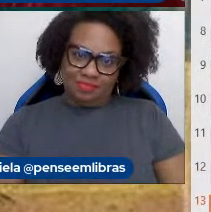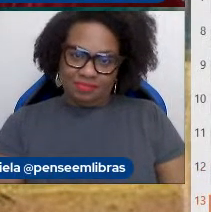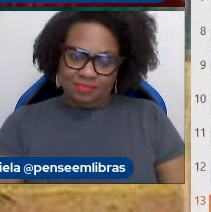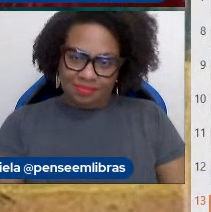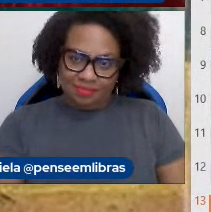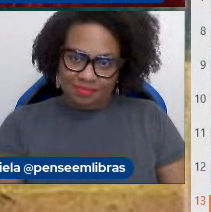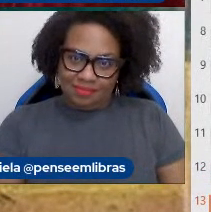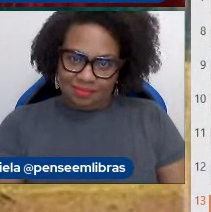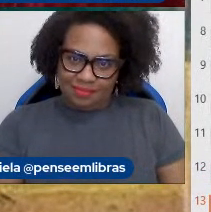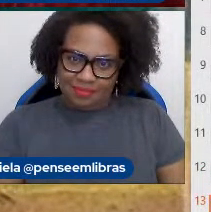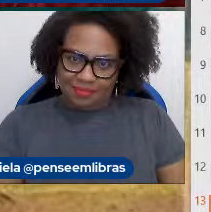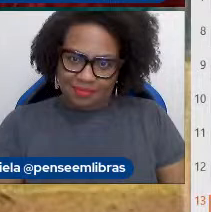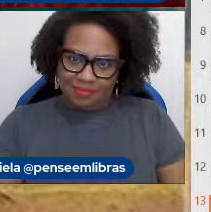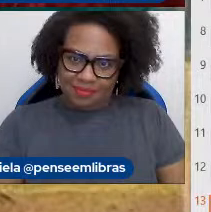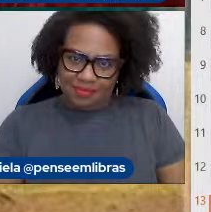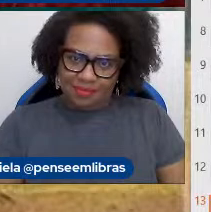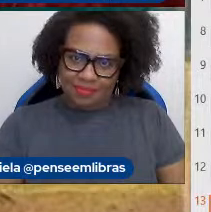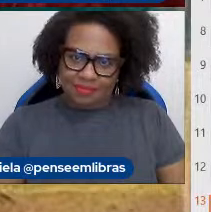A dor.